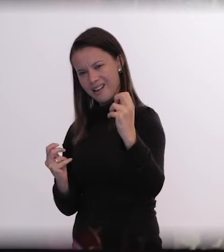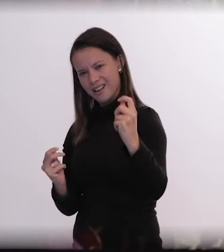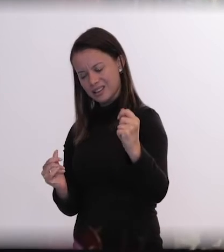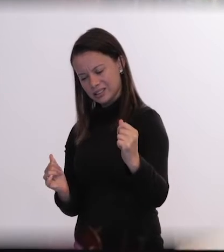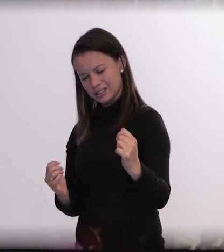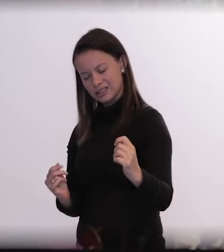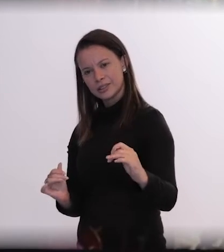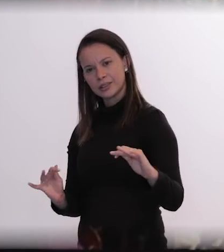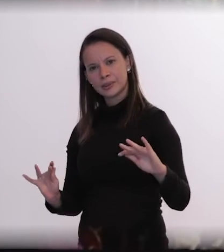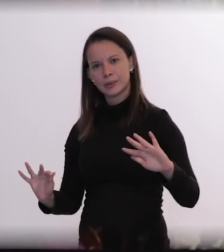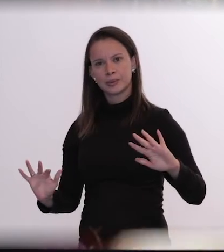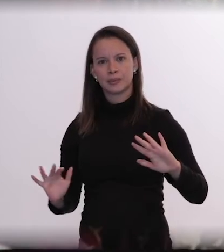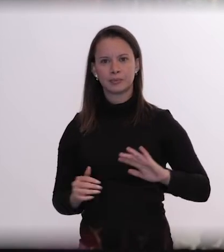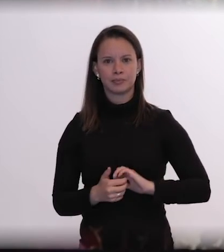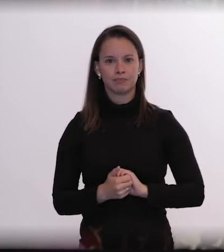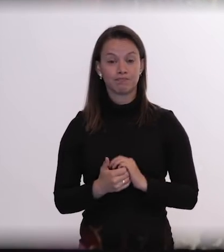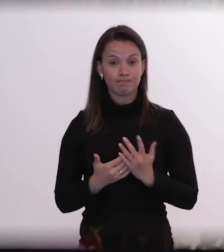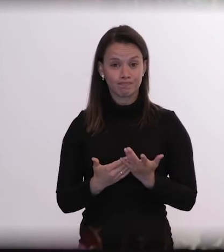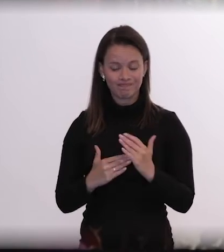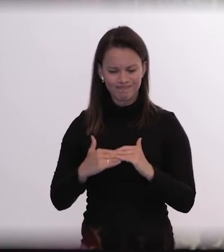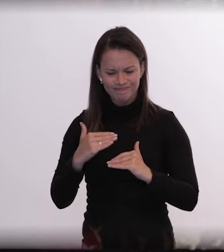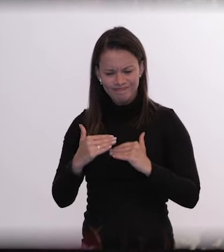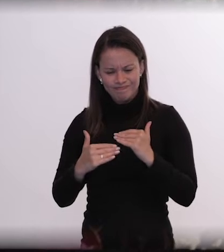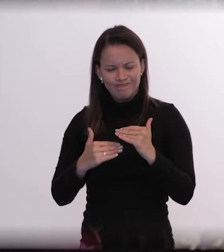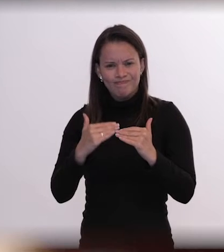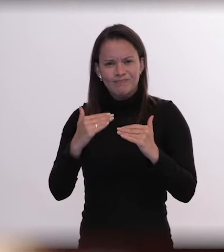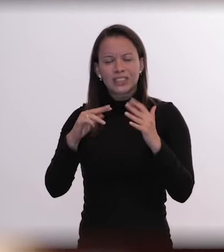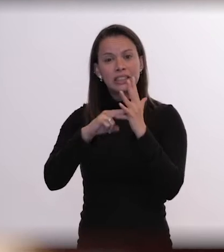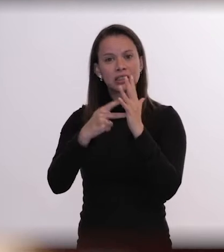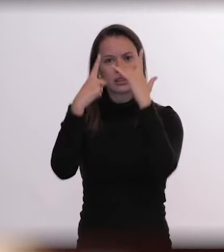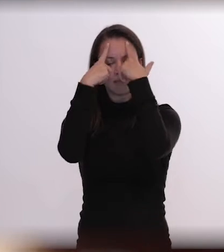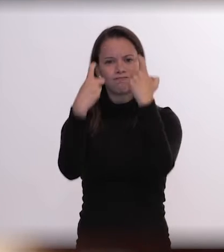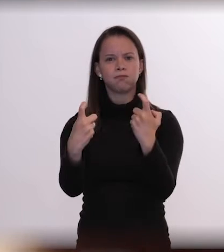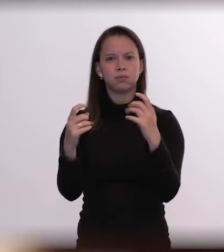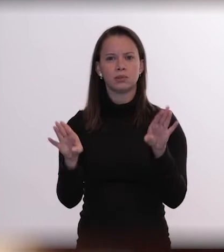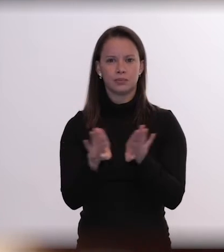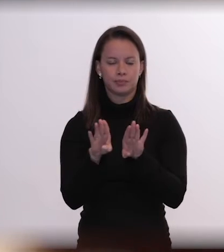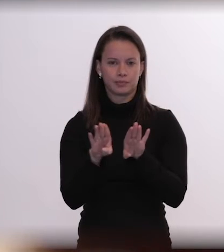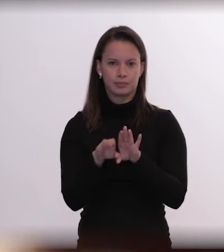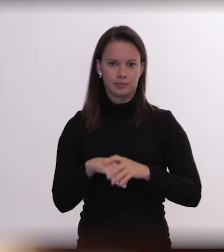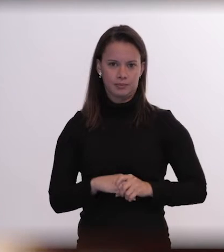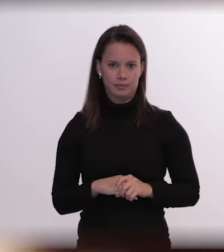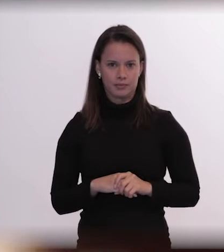deixaram de ser floresta, o que é um processo de uma extrema violência. outras pessoas chegaram em